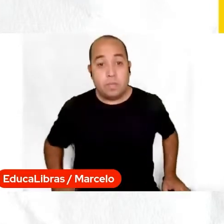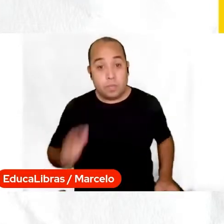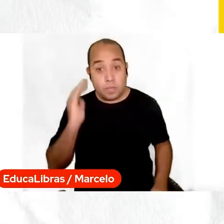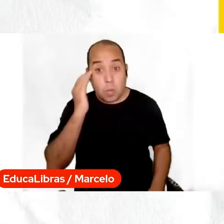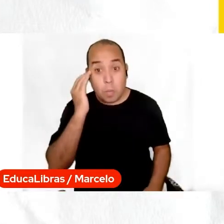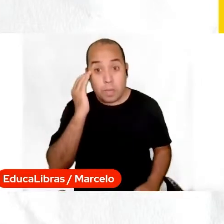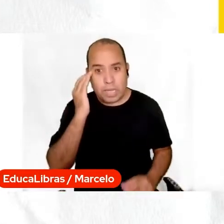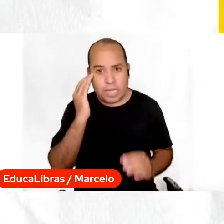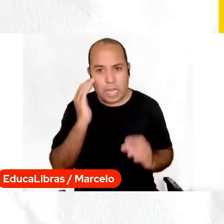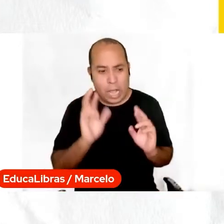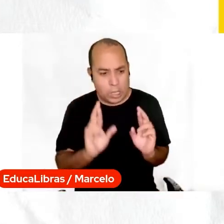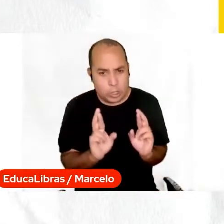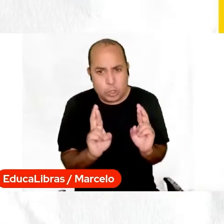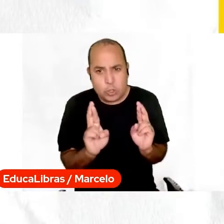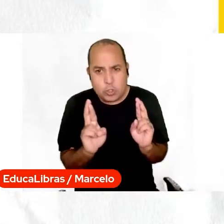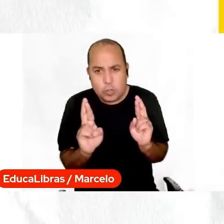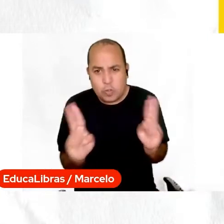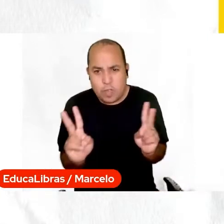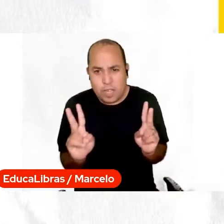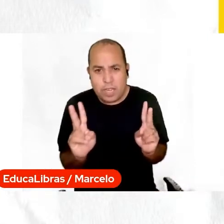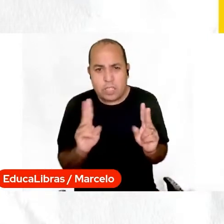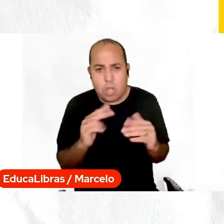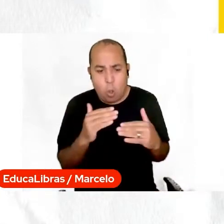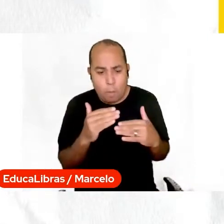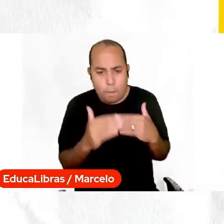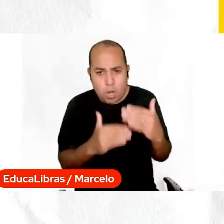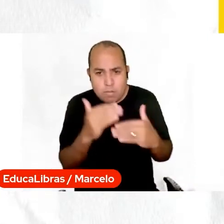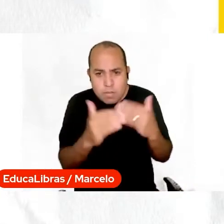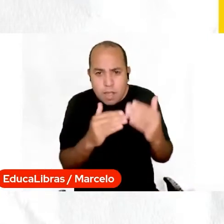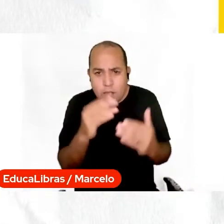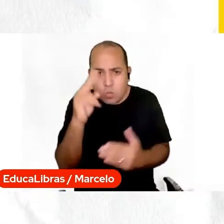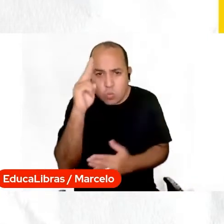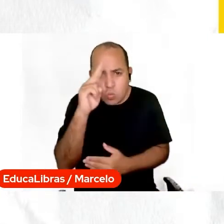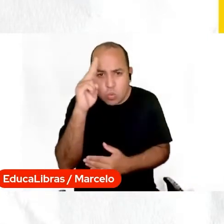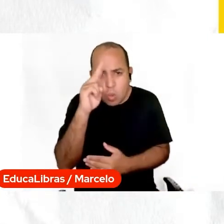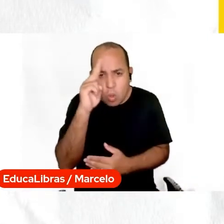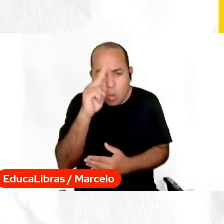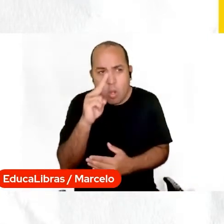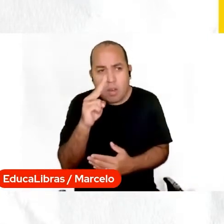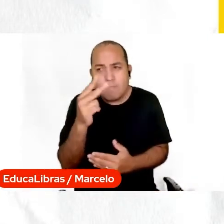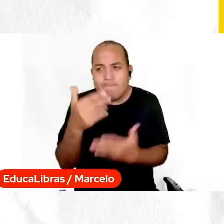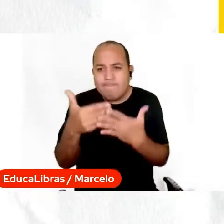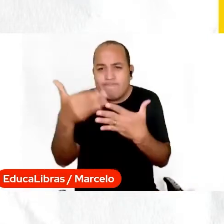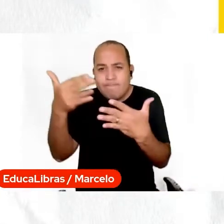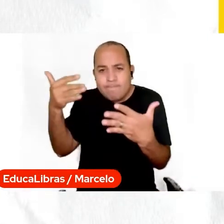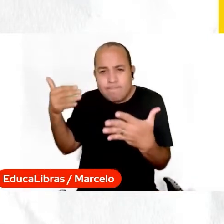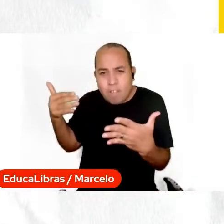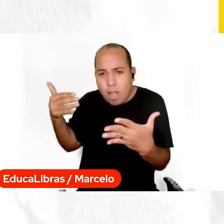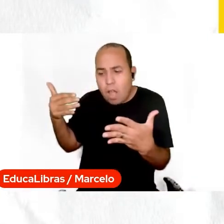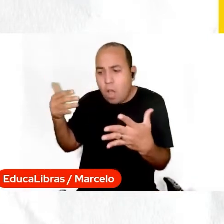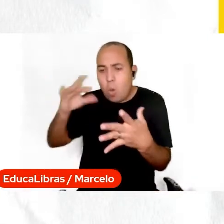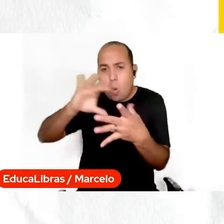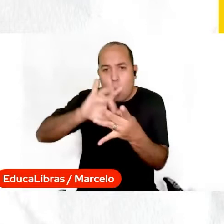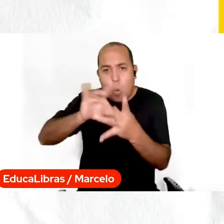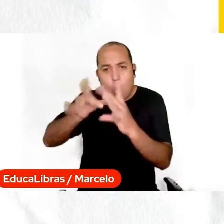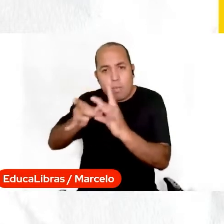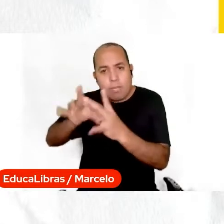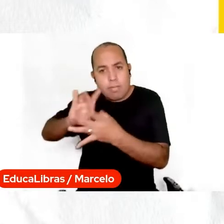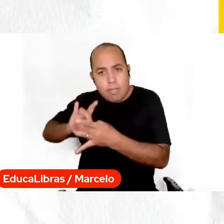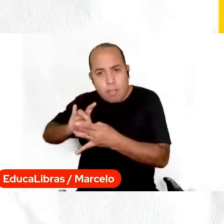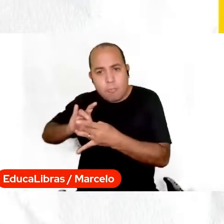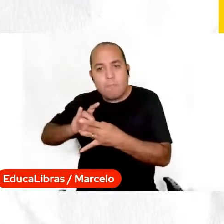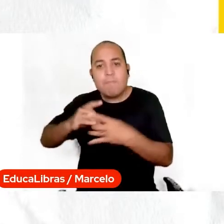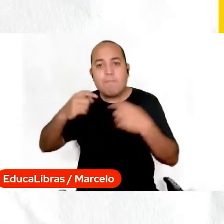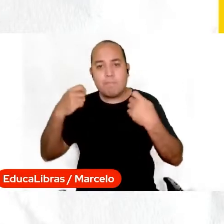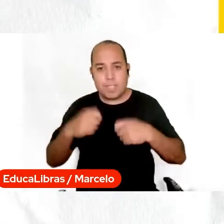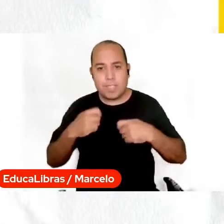processo histórico, compreender o contexto, tem que ser um debate constante. Então, é muito importante